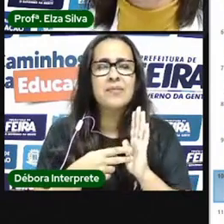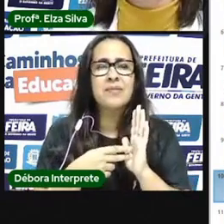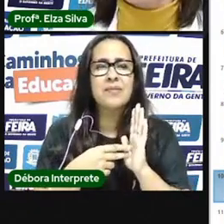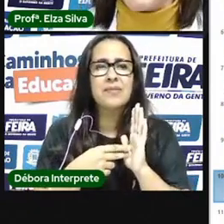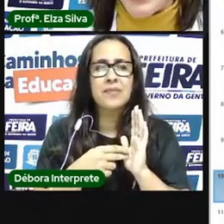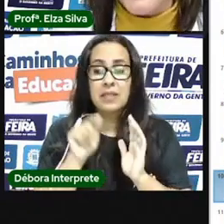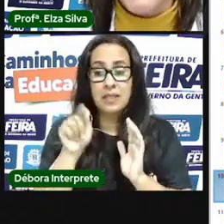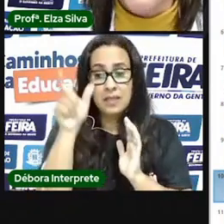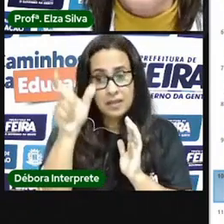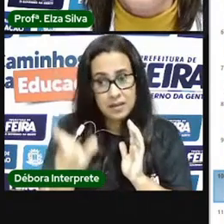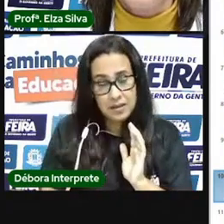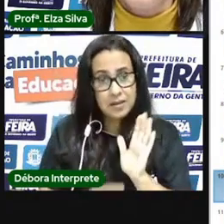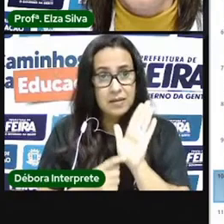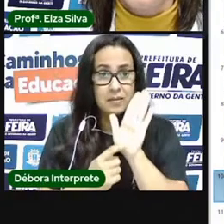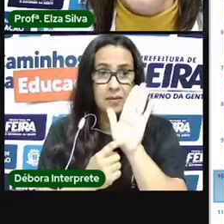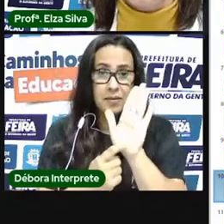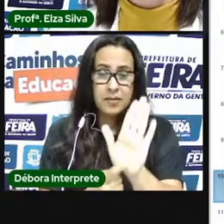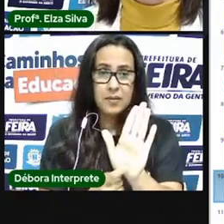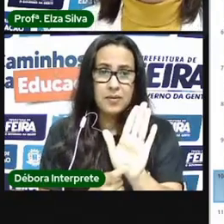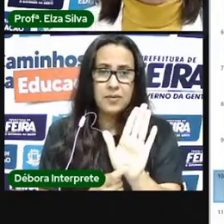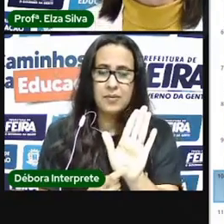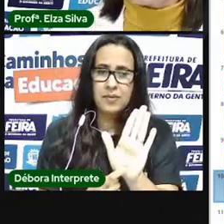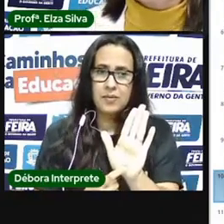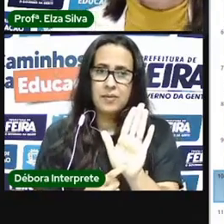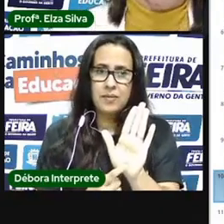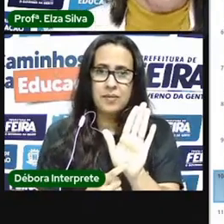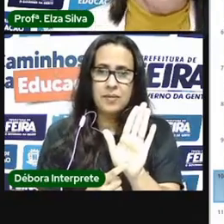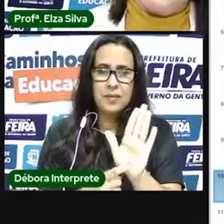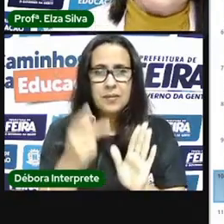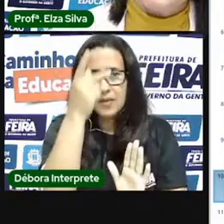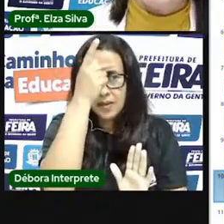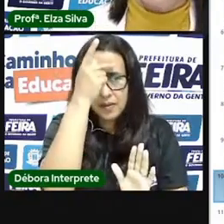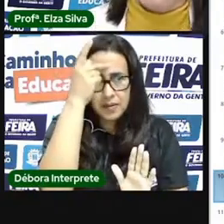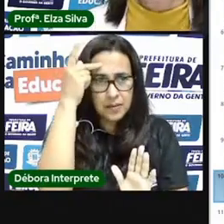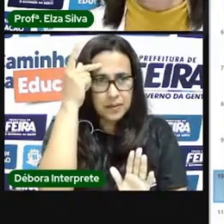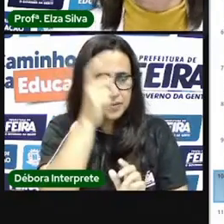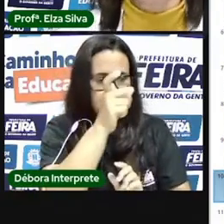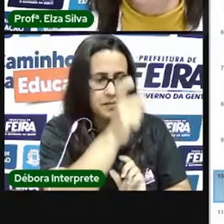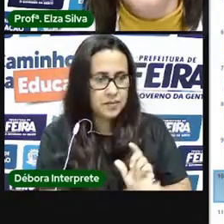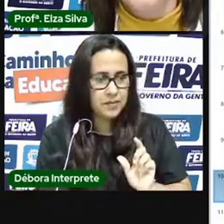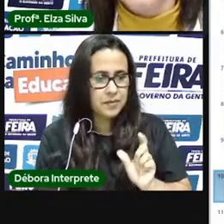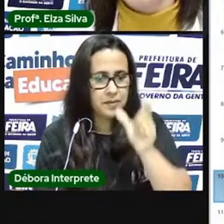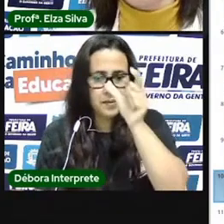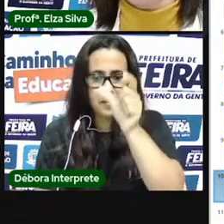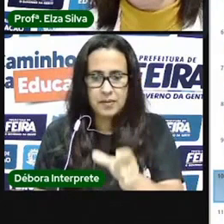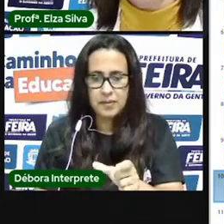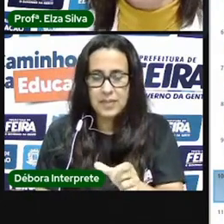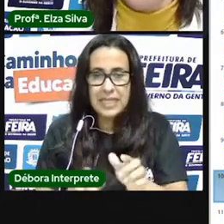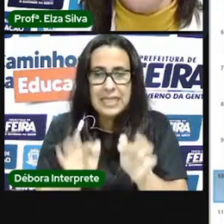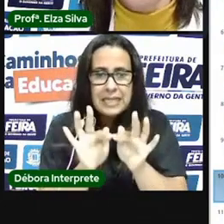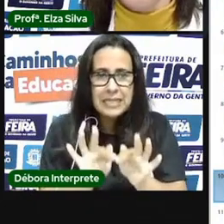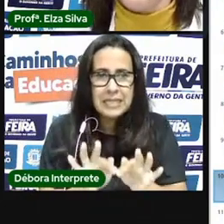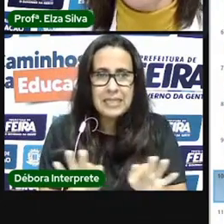dessa arte personagens humildes tirados do cotidiano brasileiro